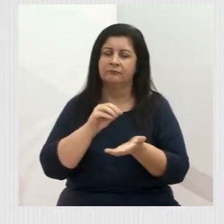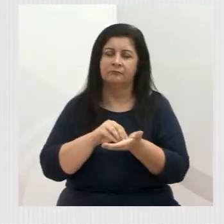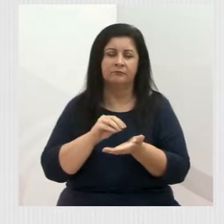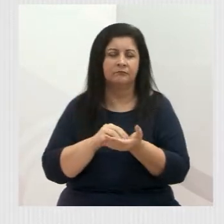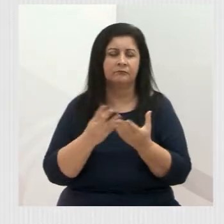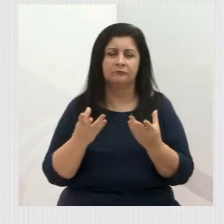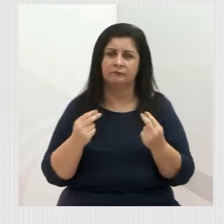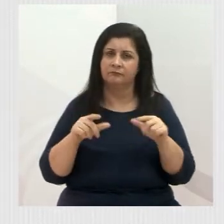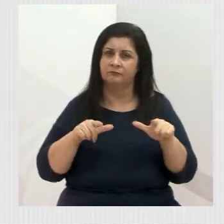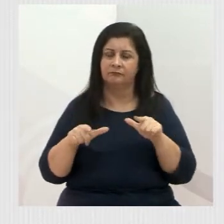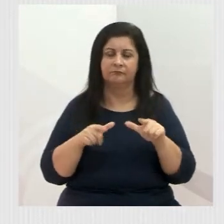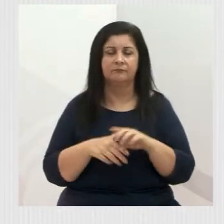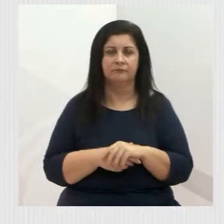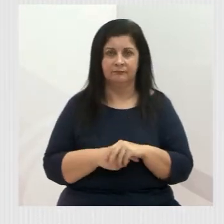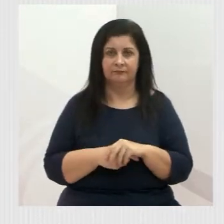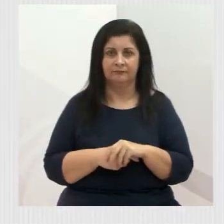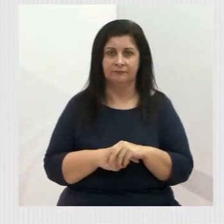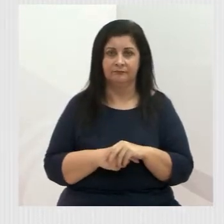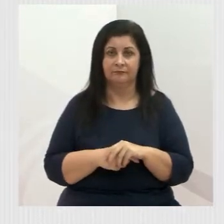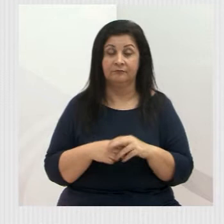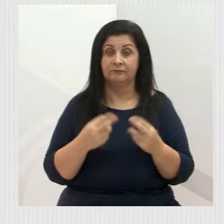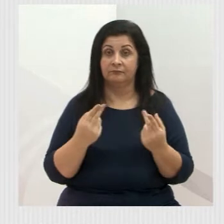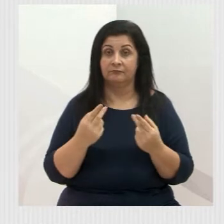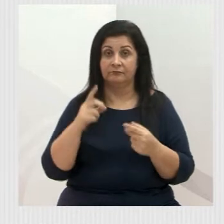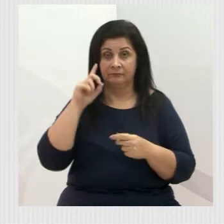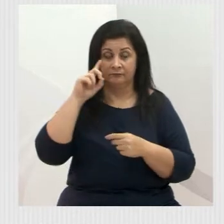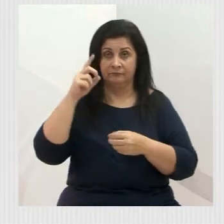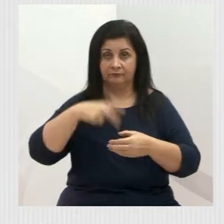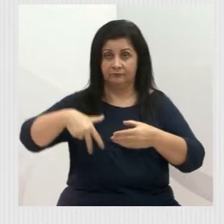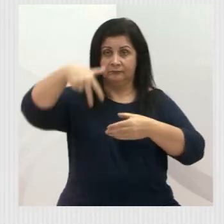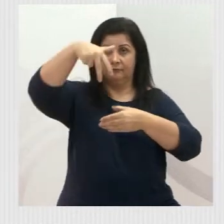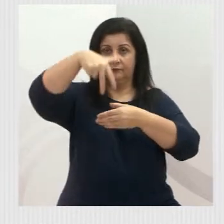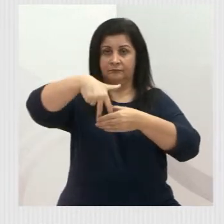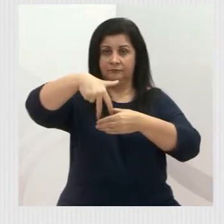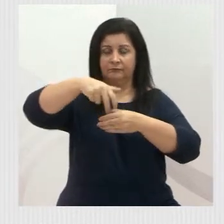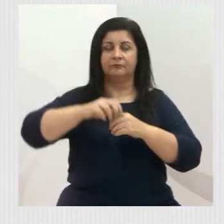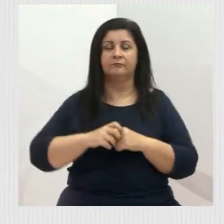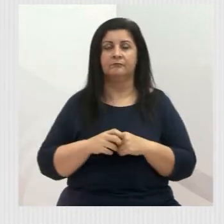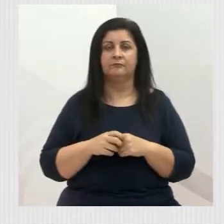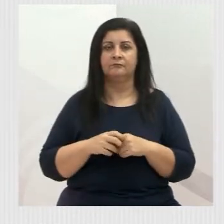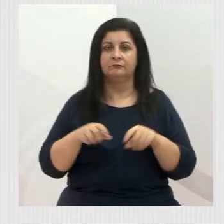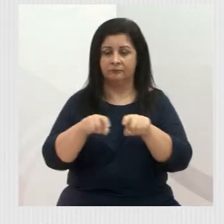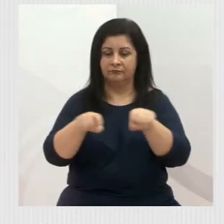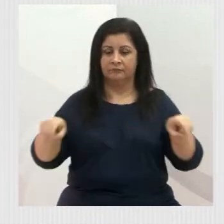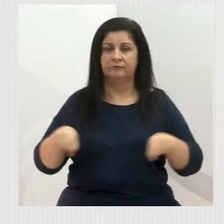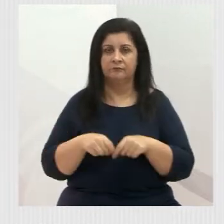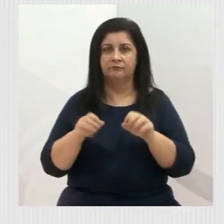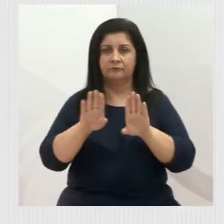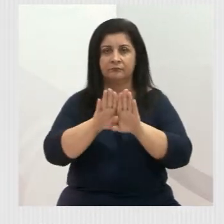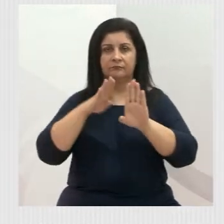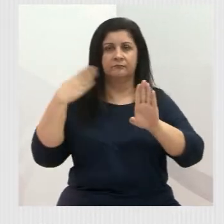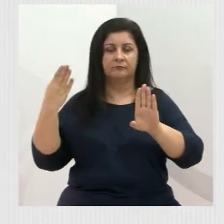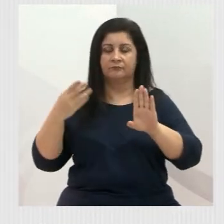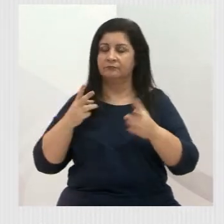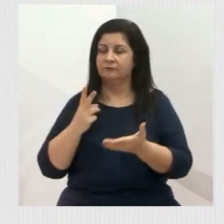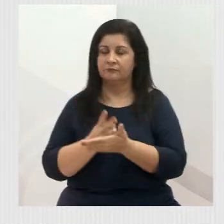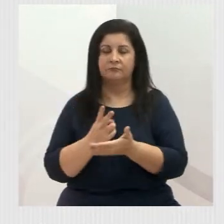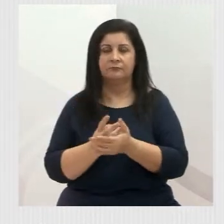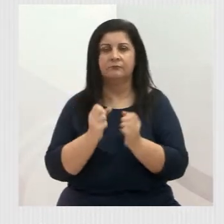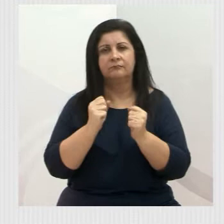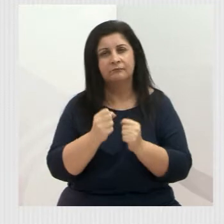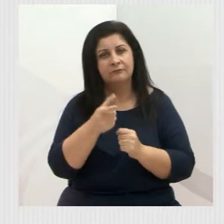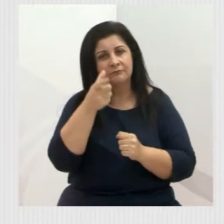fazer. Como foi dito no dia da posse, em janeiro, as portas do nosso gabinete estarão sempre abertas para ouvir